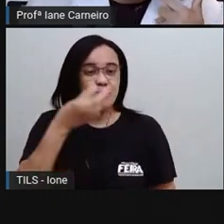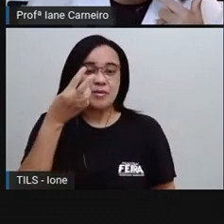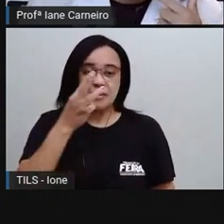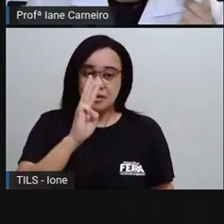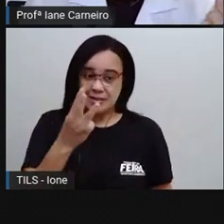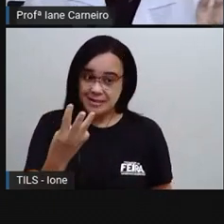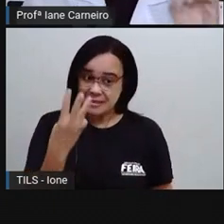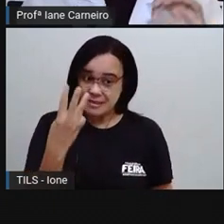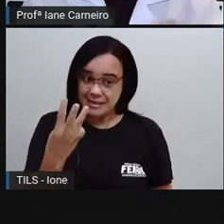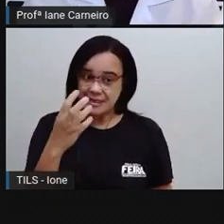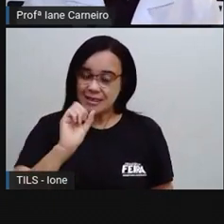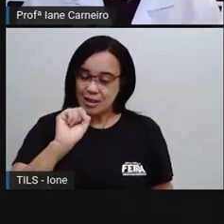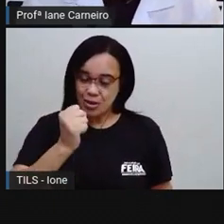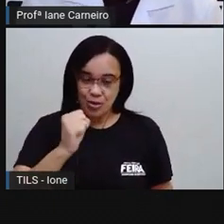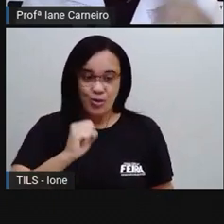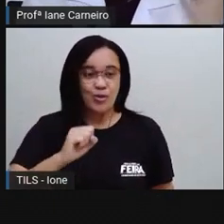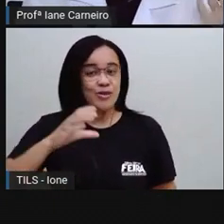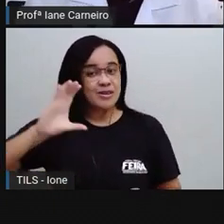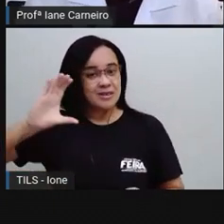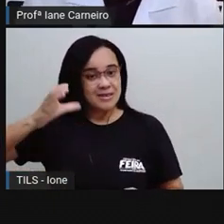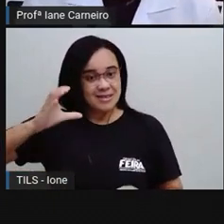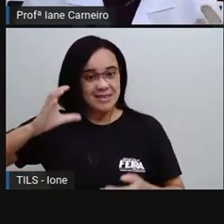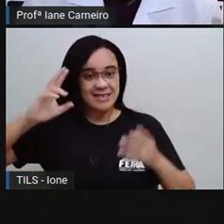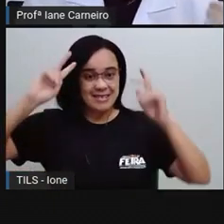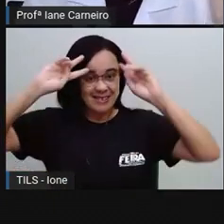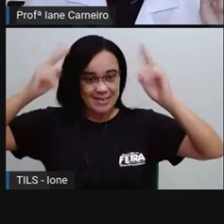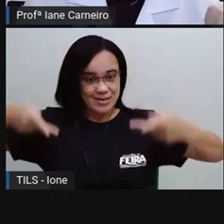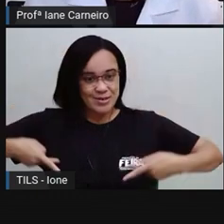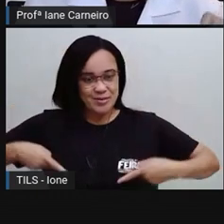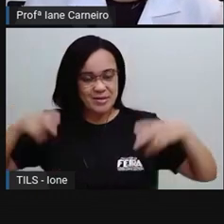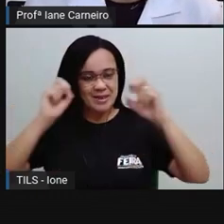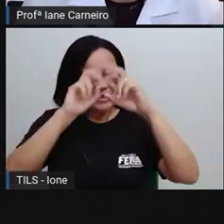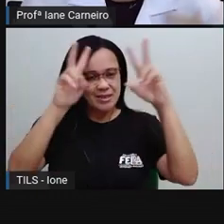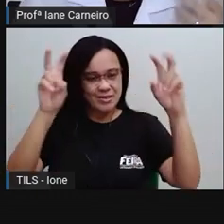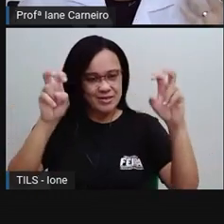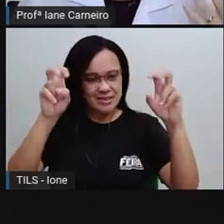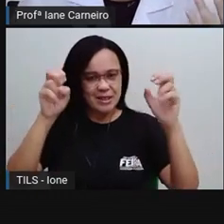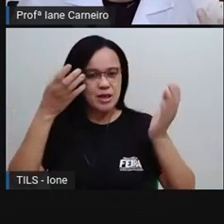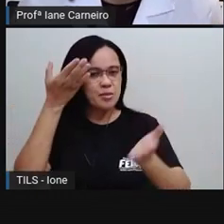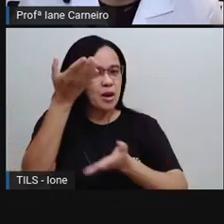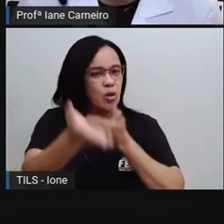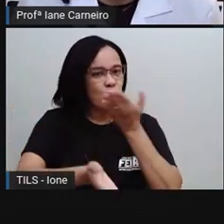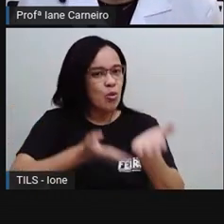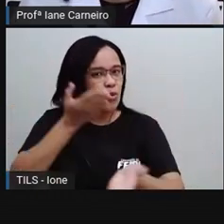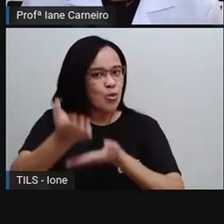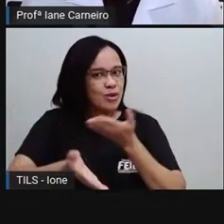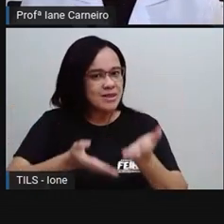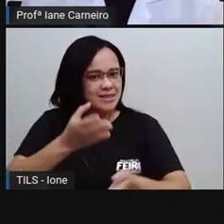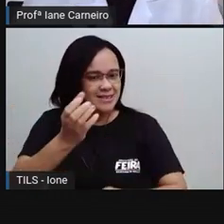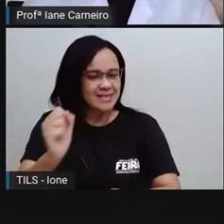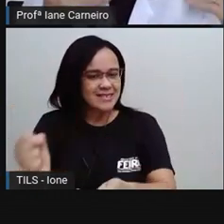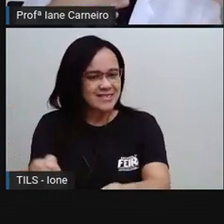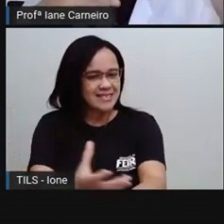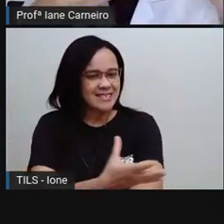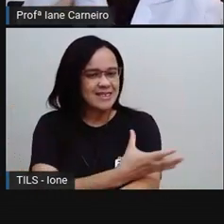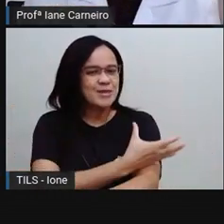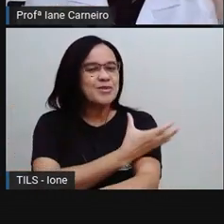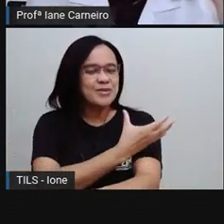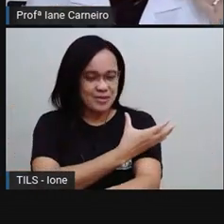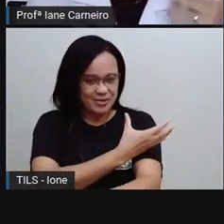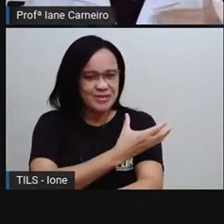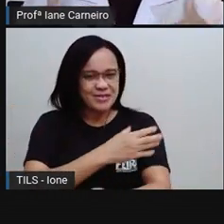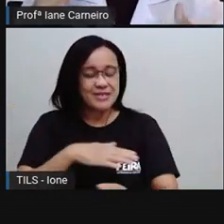ciências humanas e é a aula que tem o título Cuidando das Emoções, né? Nas aulas